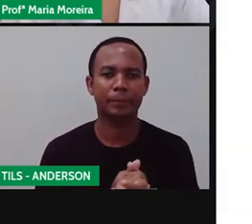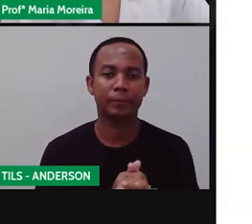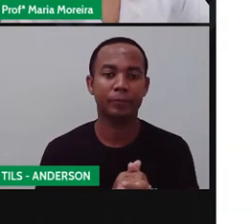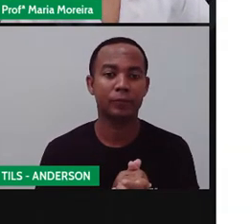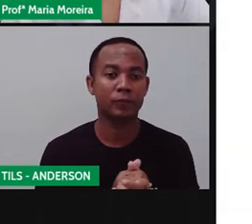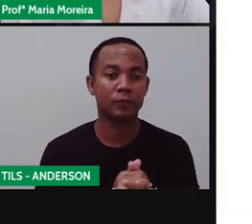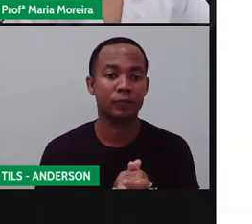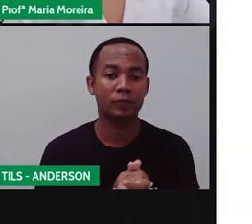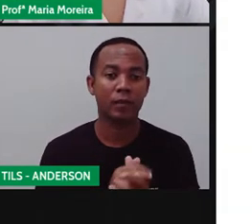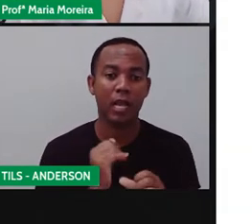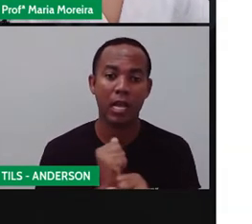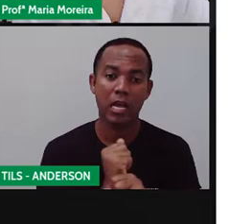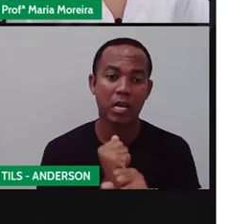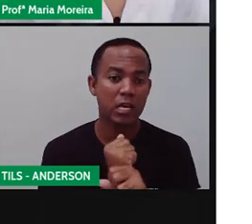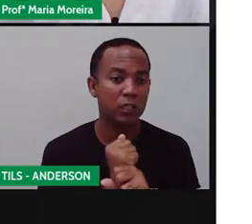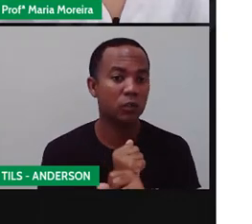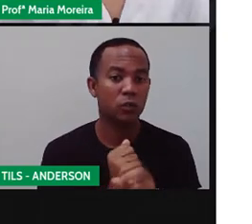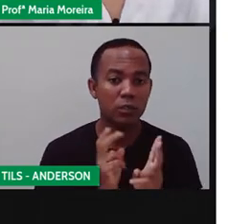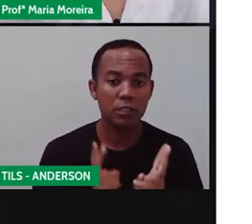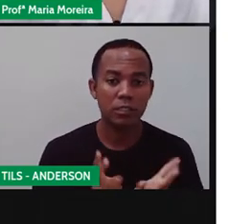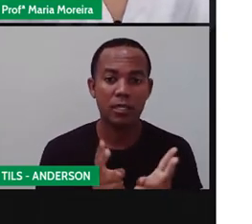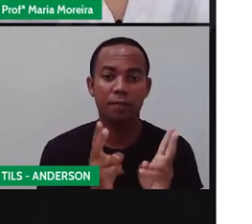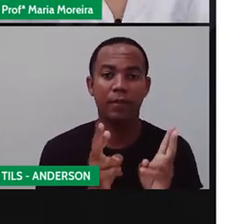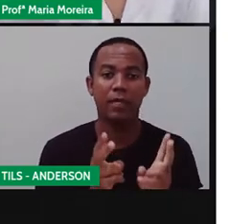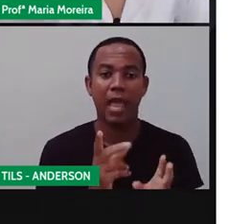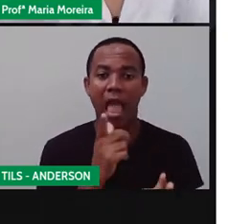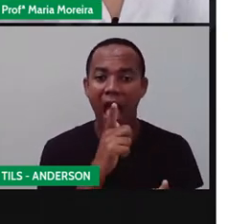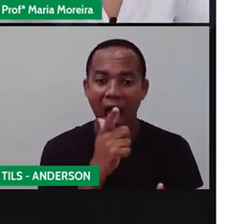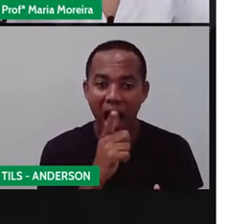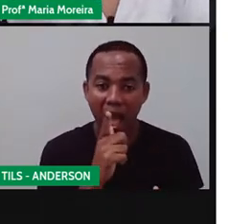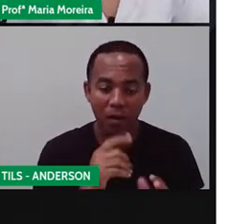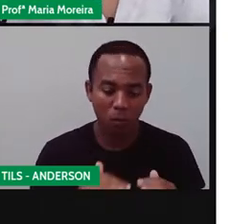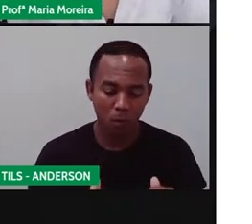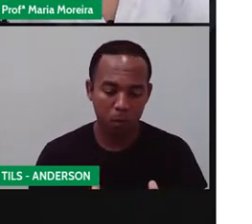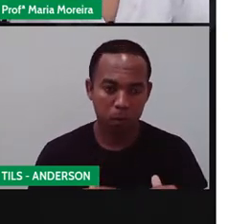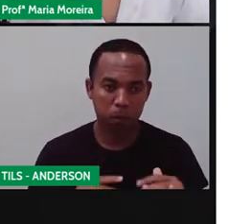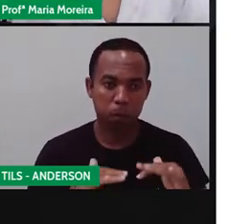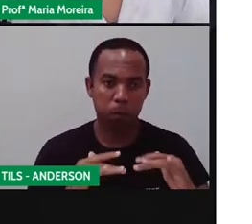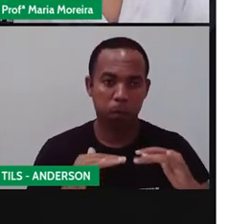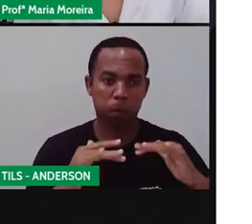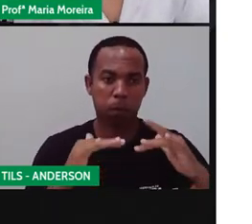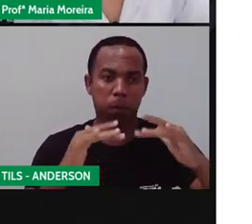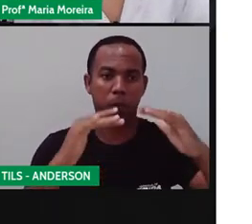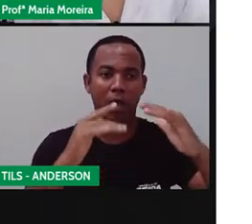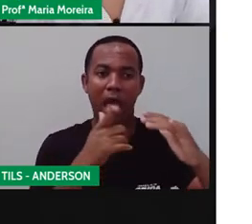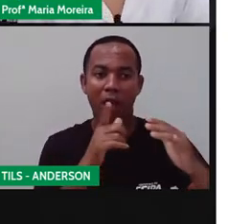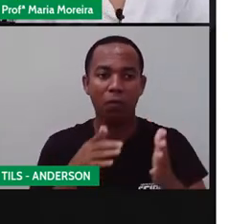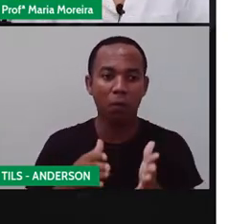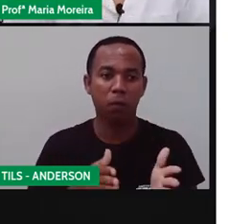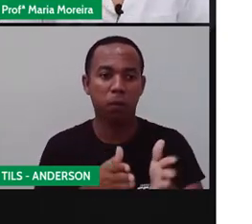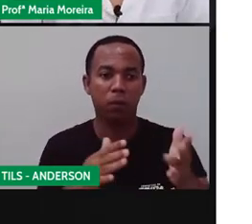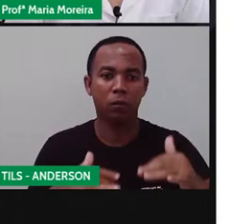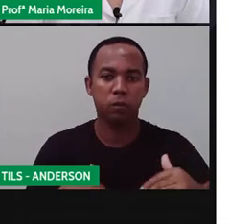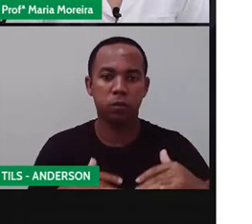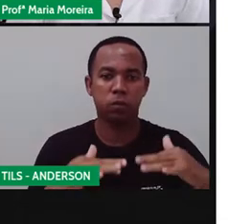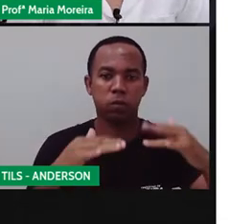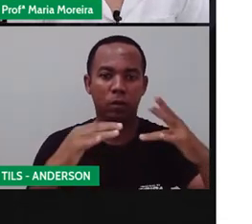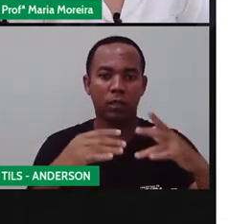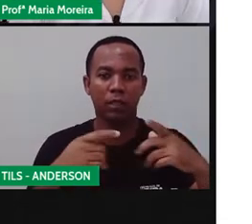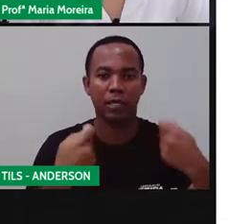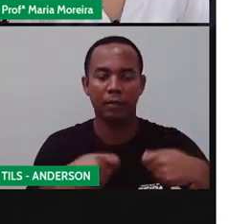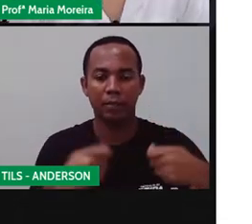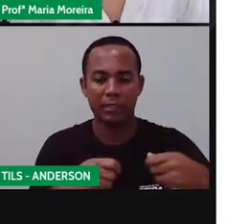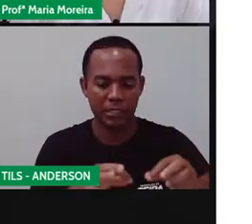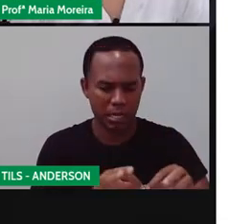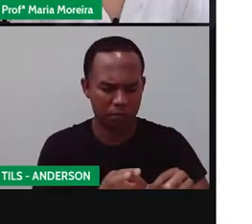Todo ano, o Rio Nilo transbordava. E a cada vez que isso ocorria, elas tinham que ser